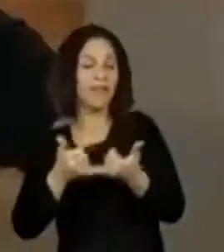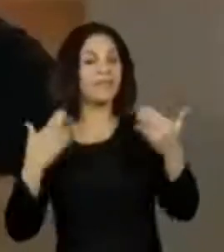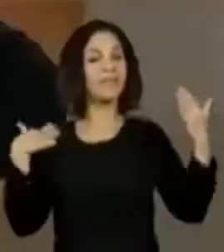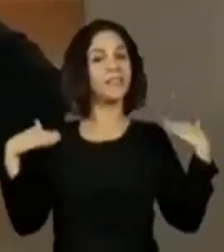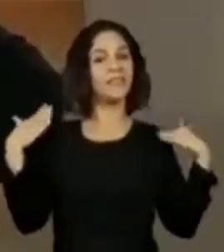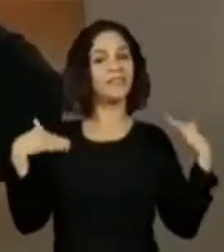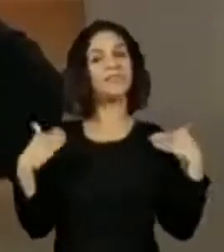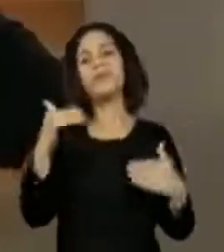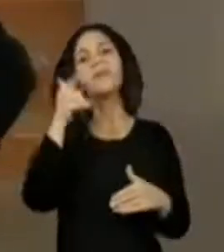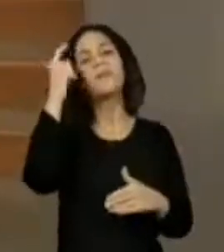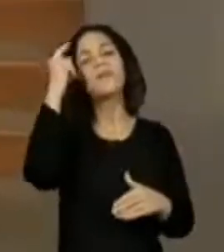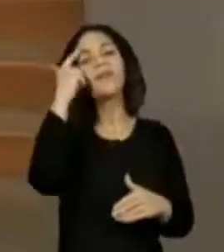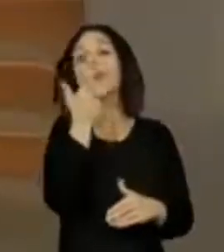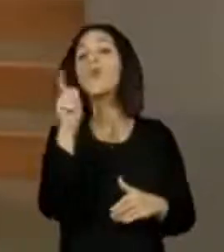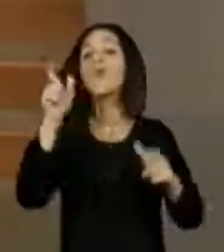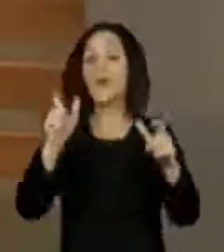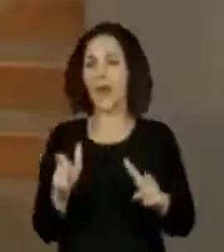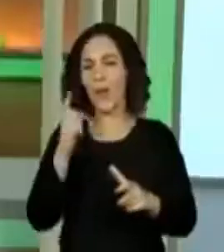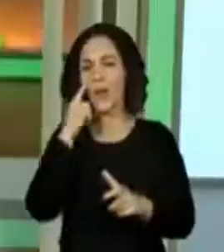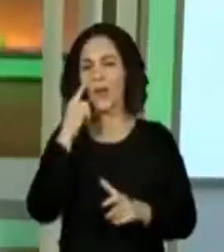em outro lugar de vivência?